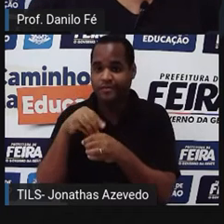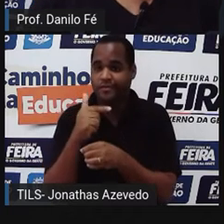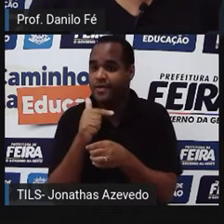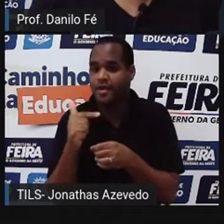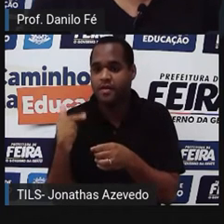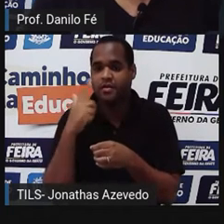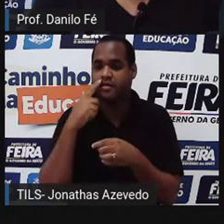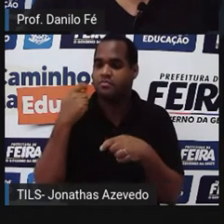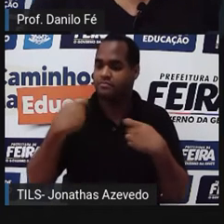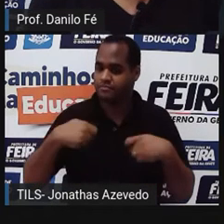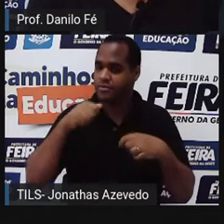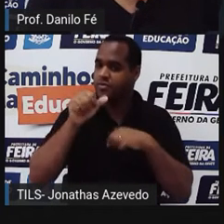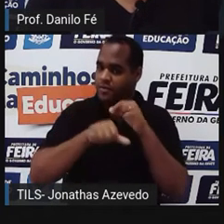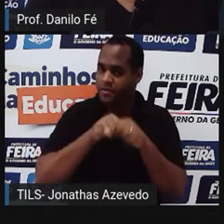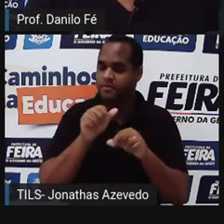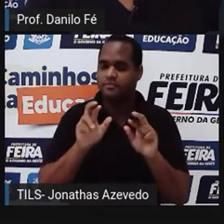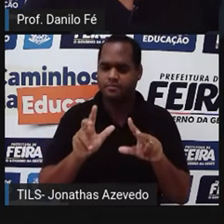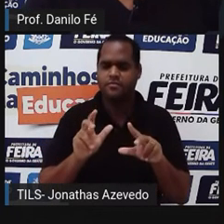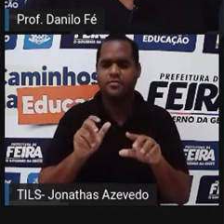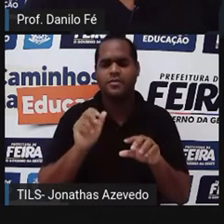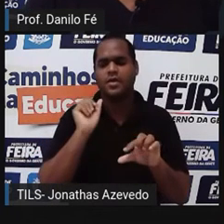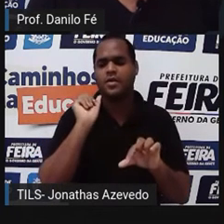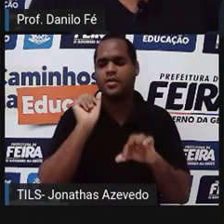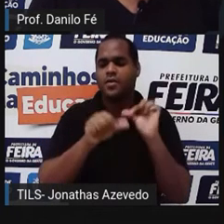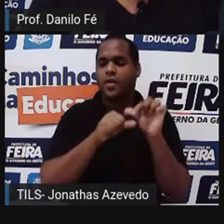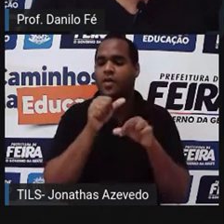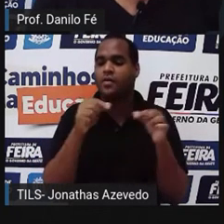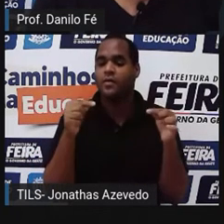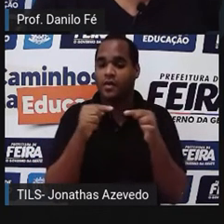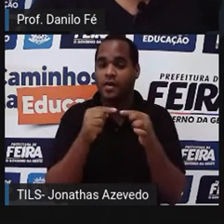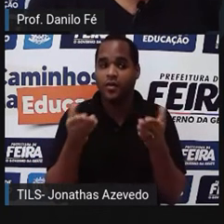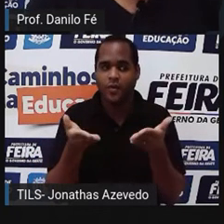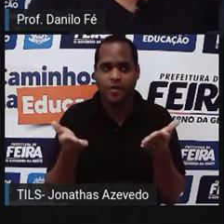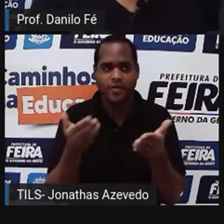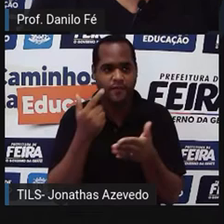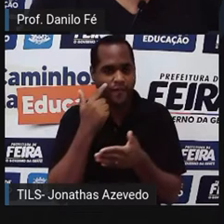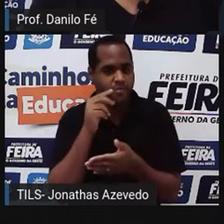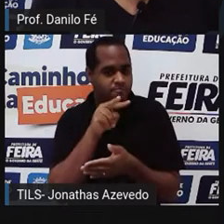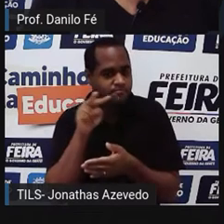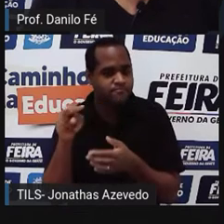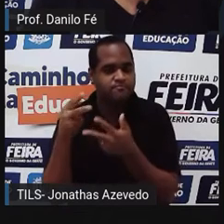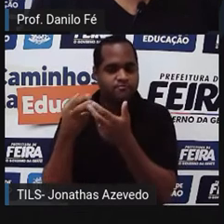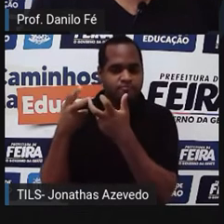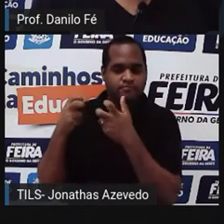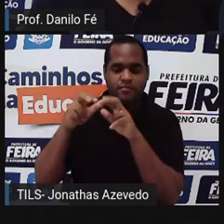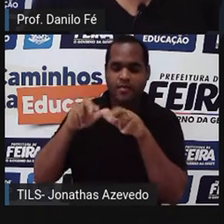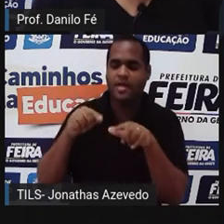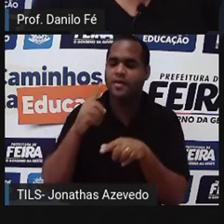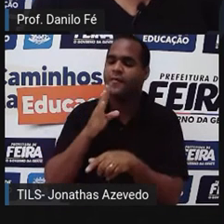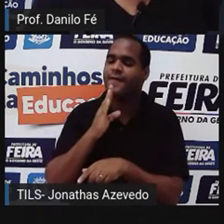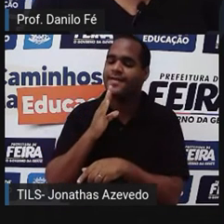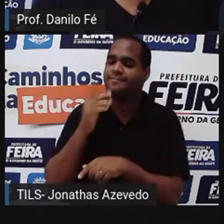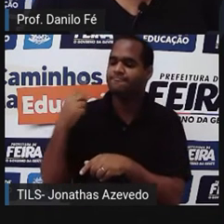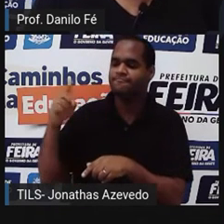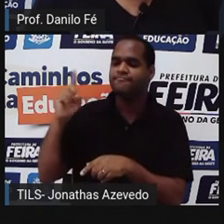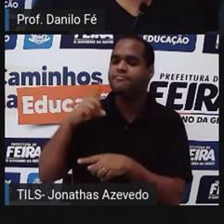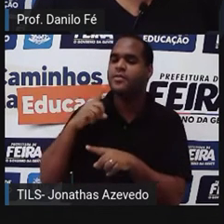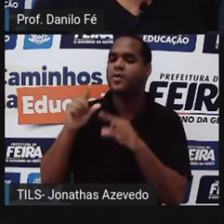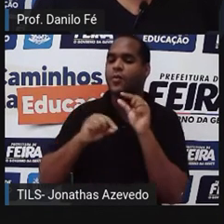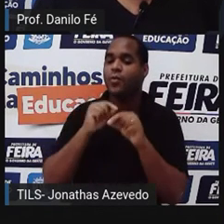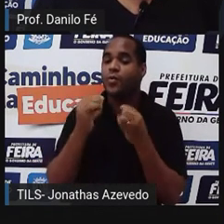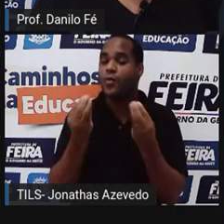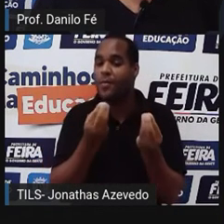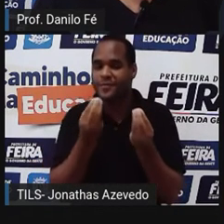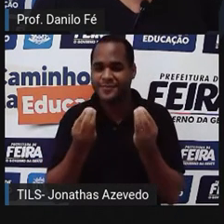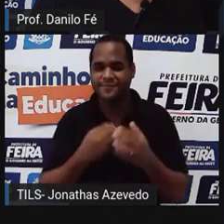precisava mudar. Essa mudança é o que a gente vai ver hoje e conhecer também os antecedentes que levaram a isso.